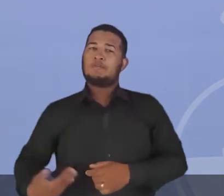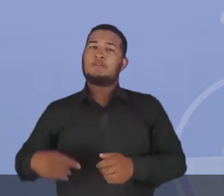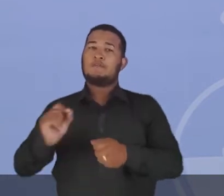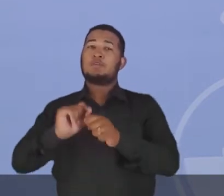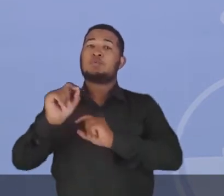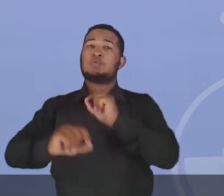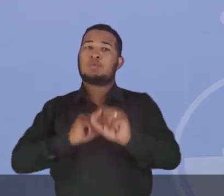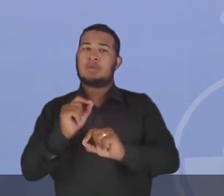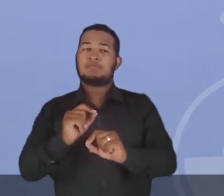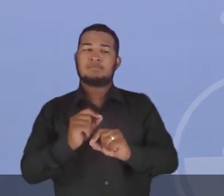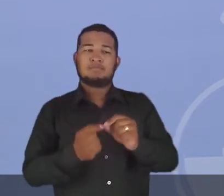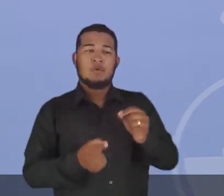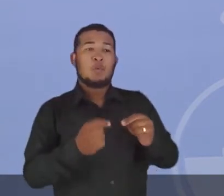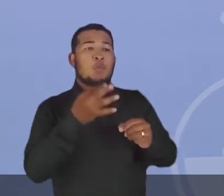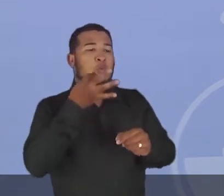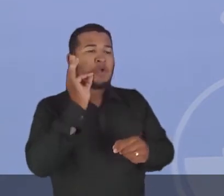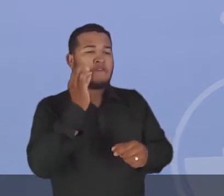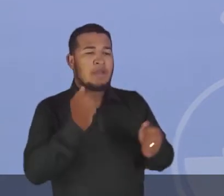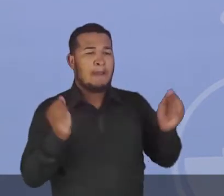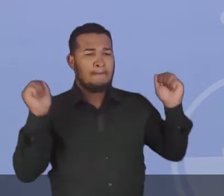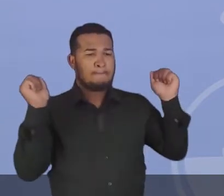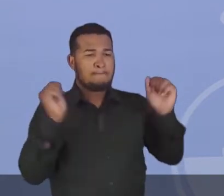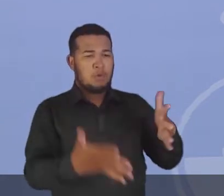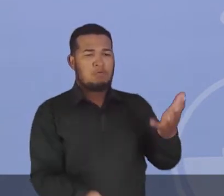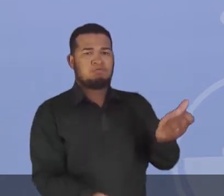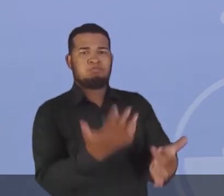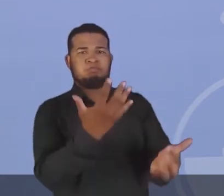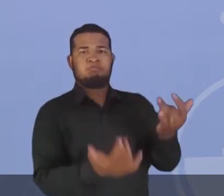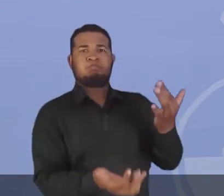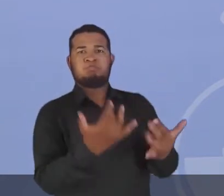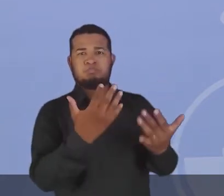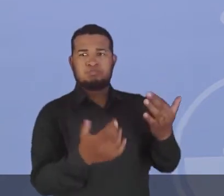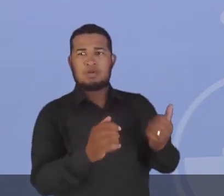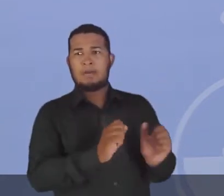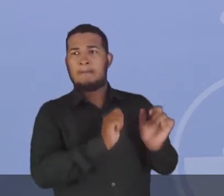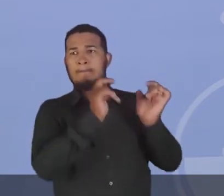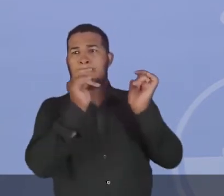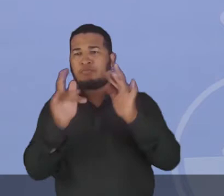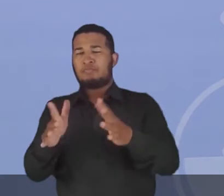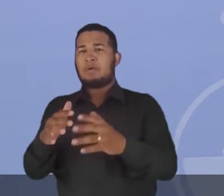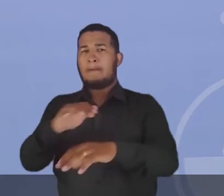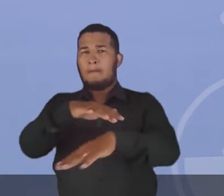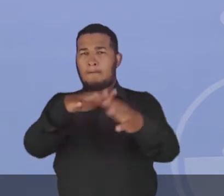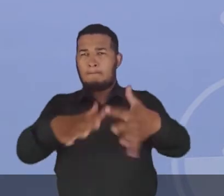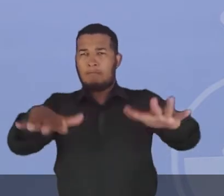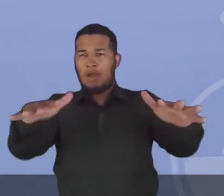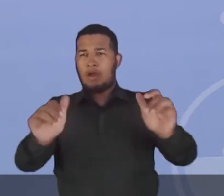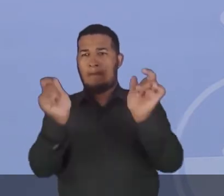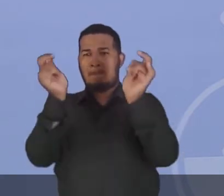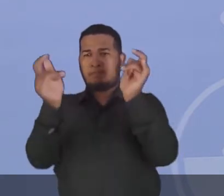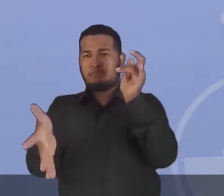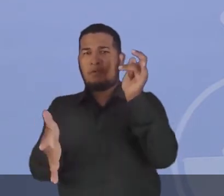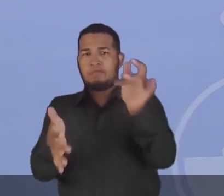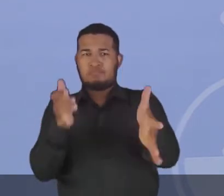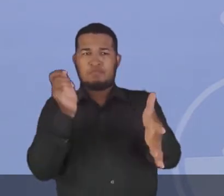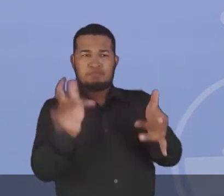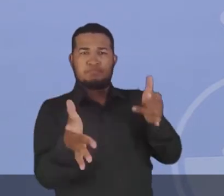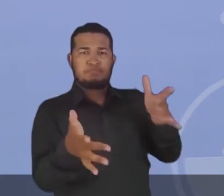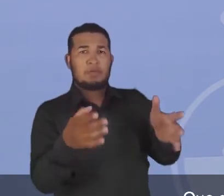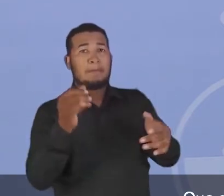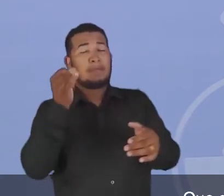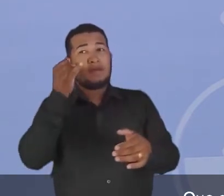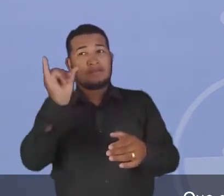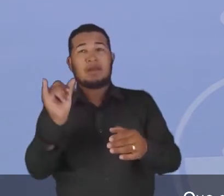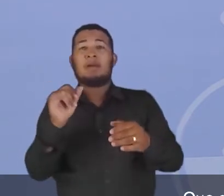teve que fazer? Queimou o café, pegou o café, jogou em alto mar para reduzir esse montante.